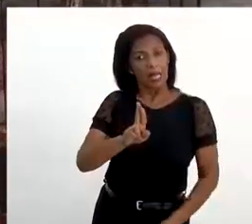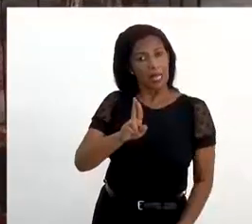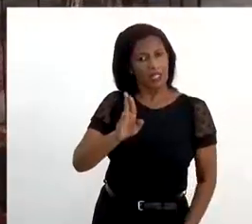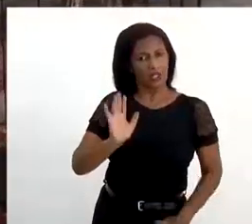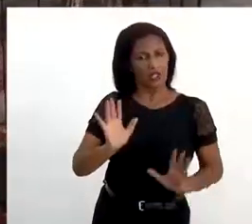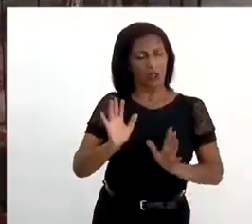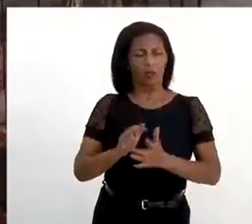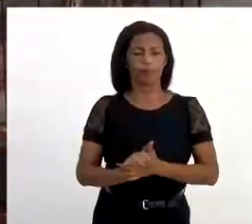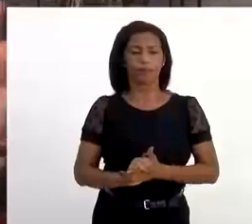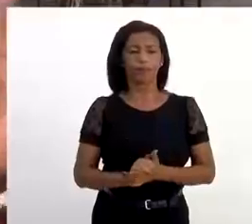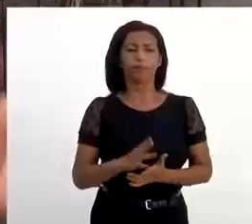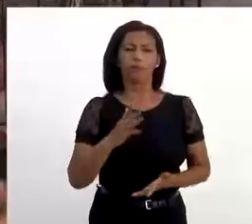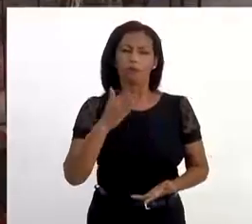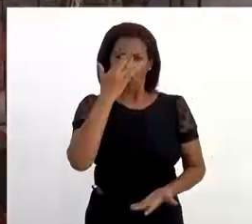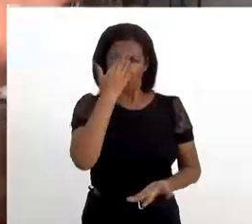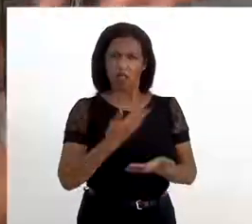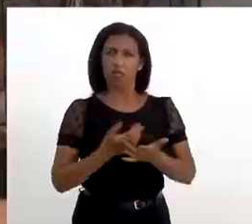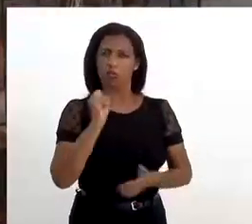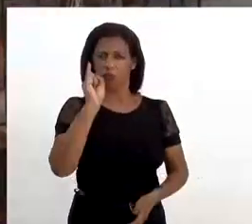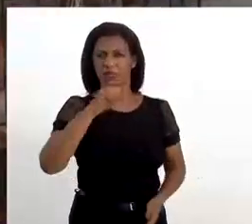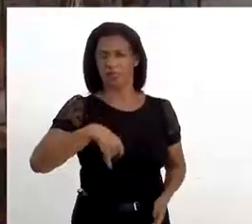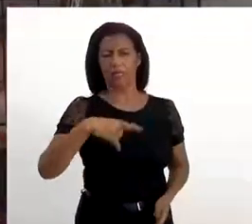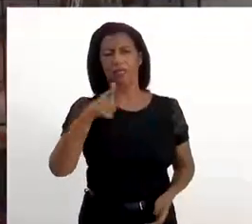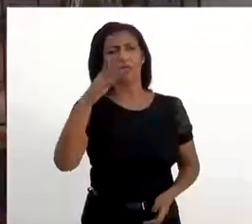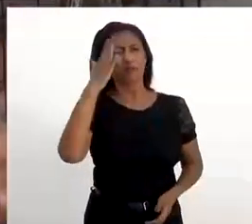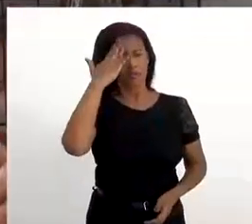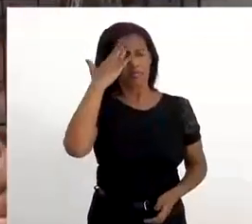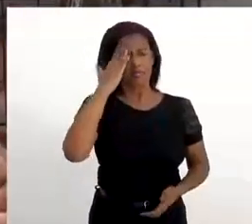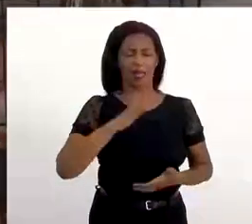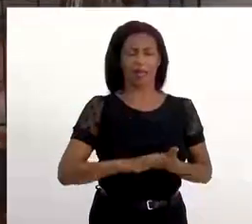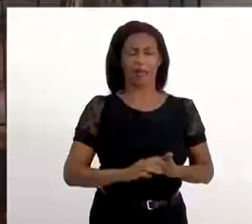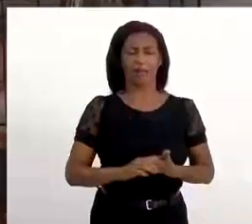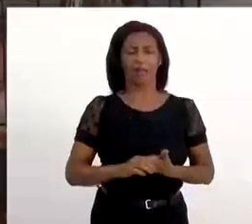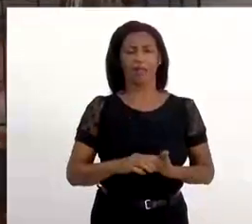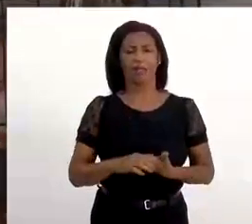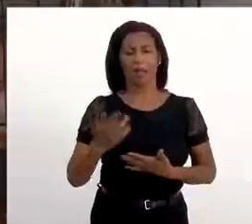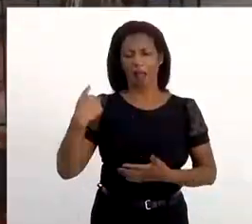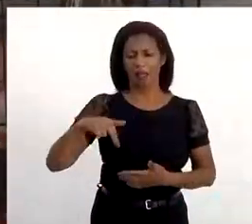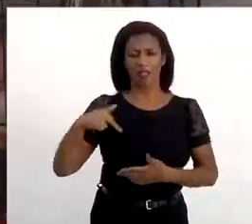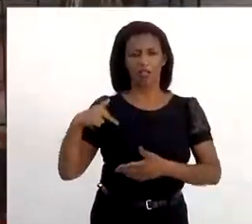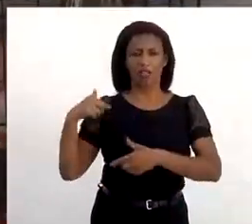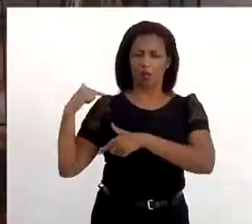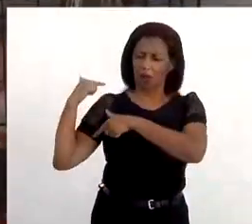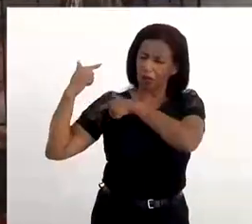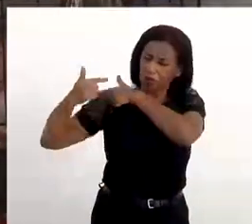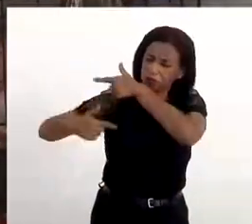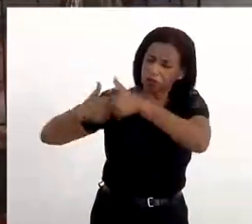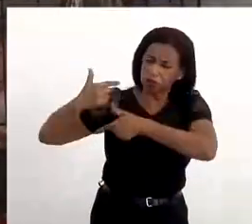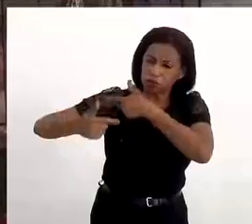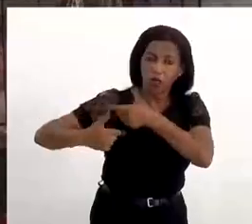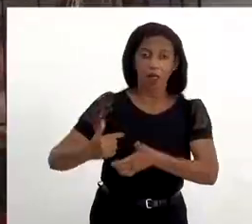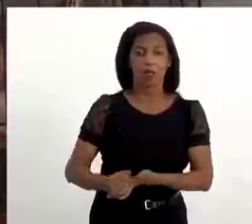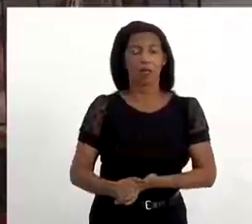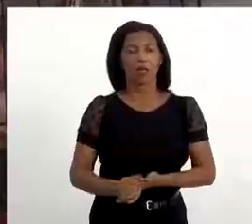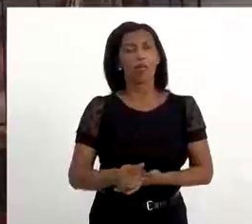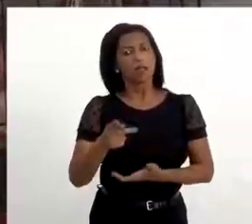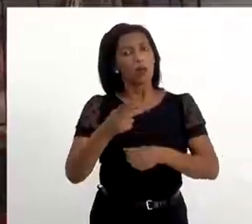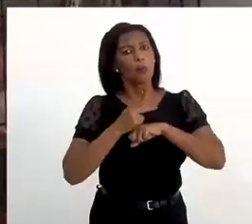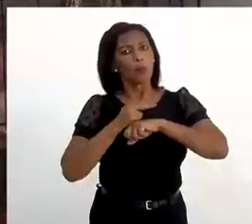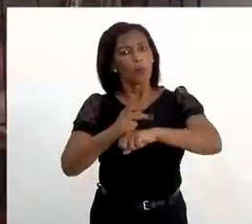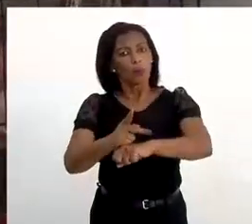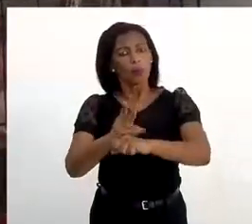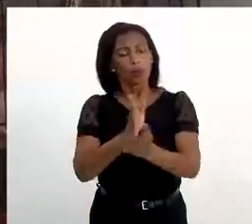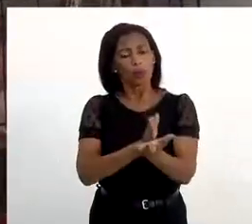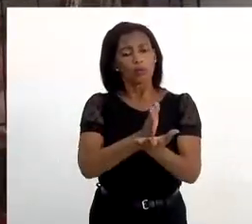tradição é uma tradição matriarcal. Temos alguns, faz, temos. Mas é matriarcal. Então, elas procuram realmente para as mulheres, que elas sabem que vão se sentir